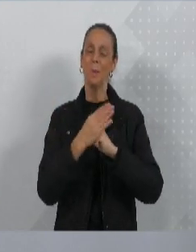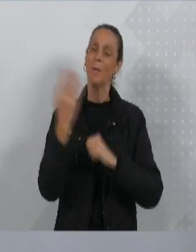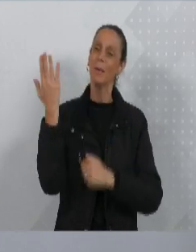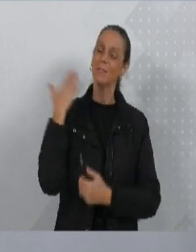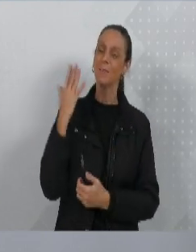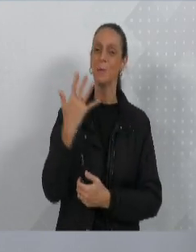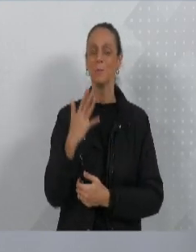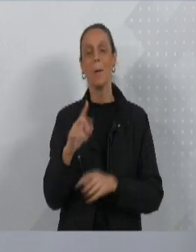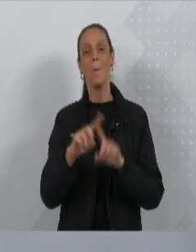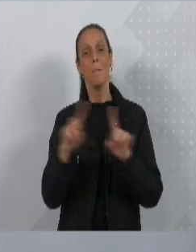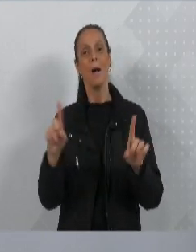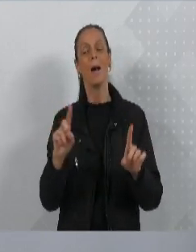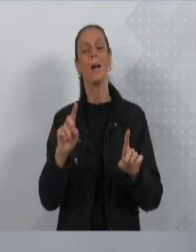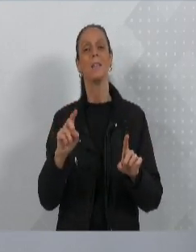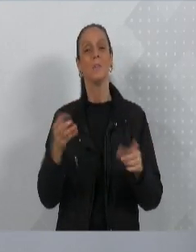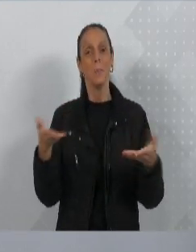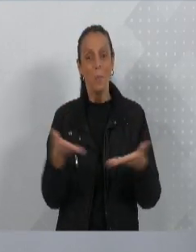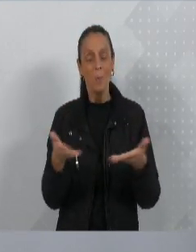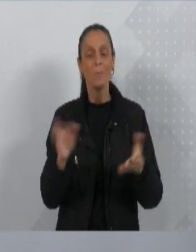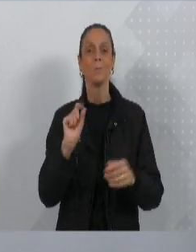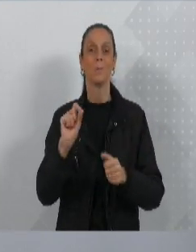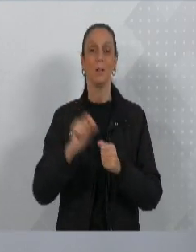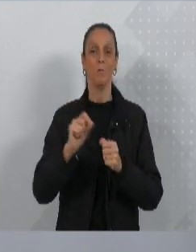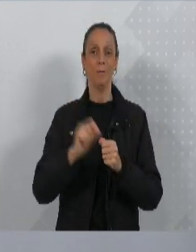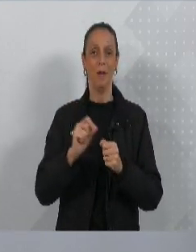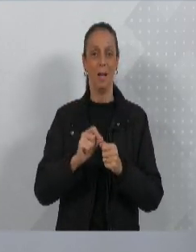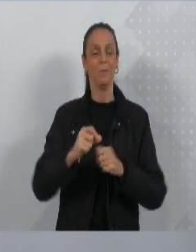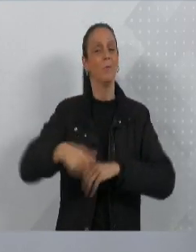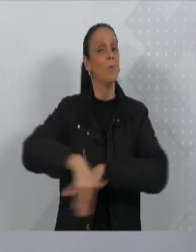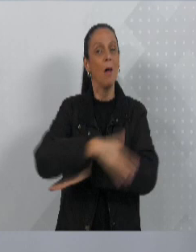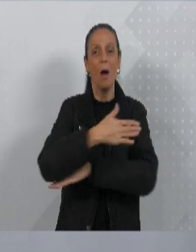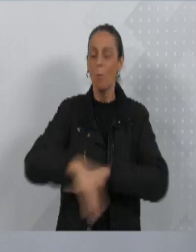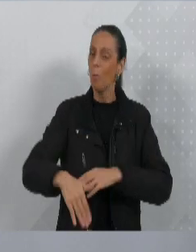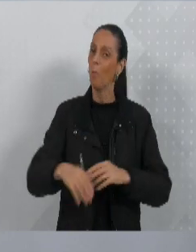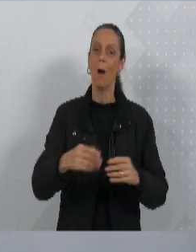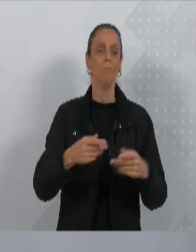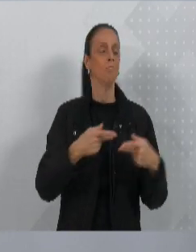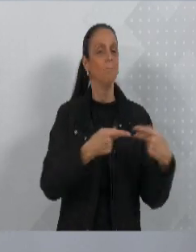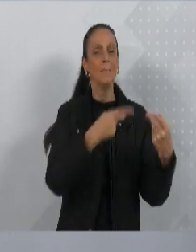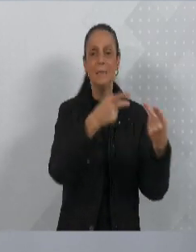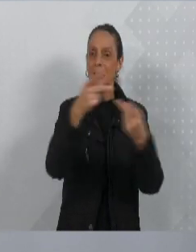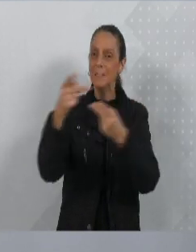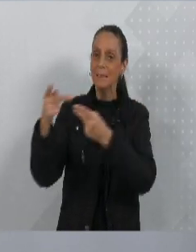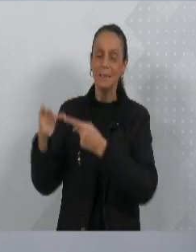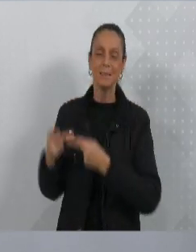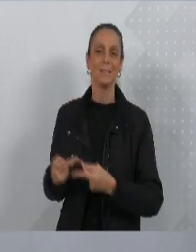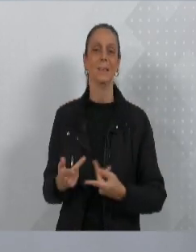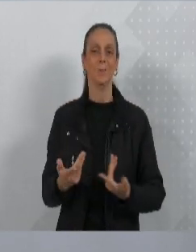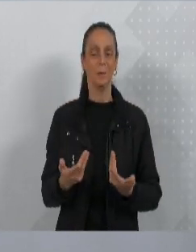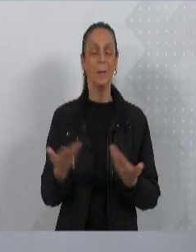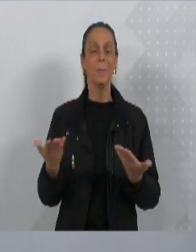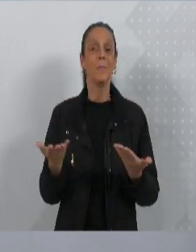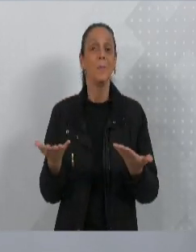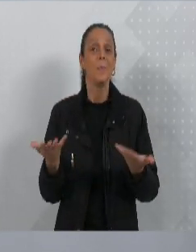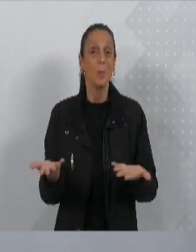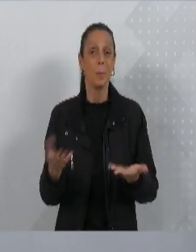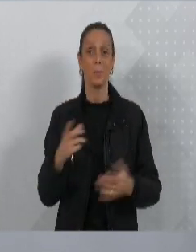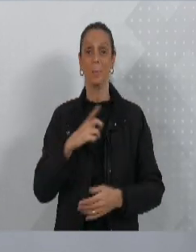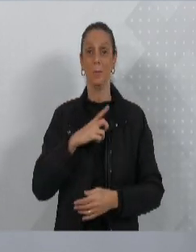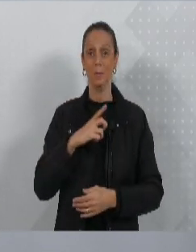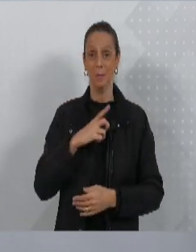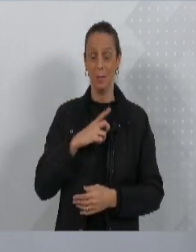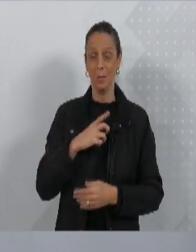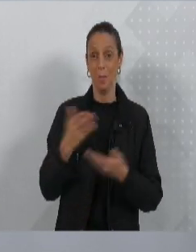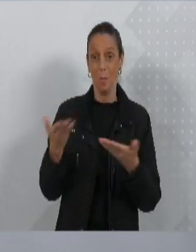população. E muitas dessas demandas chegam de todos os cantos do nosso município. Então, queria trazer, dizer aqui que a gente tem uma demanda da